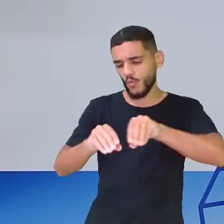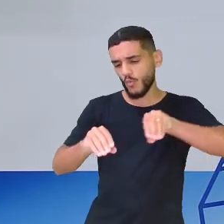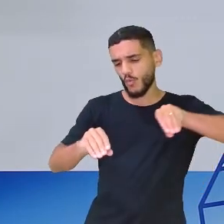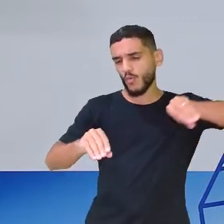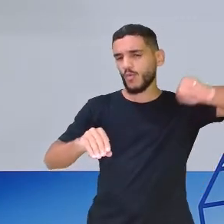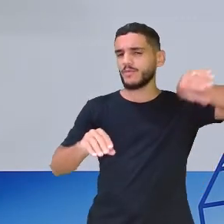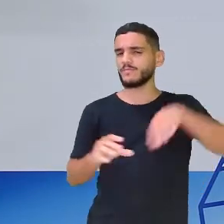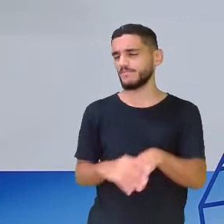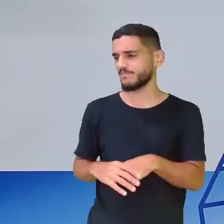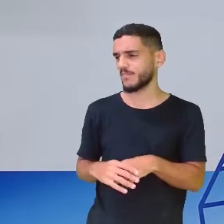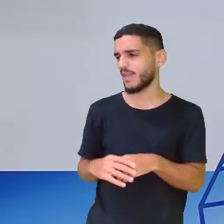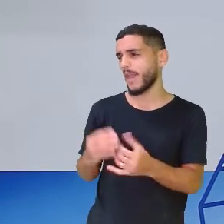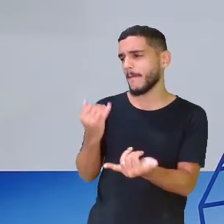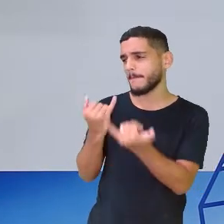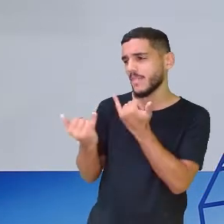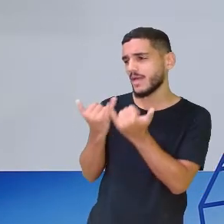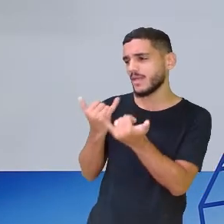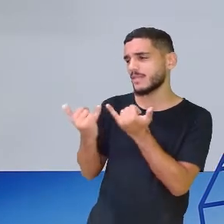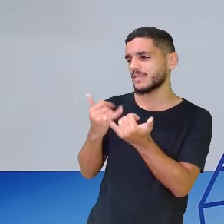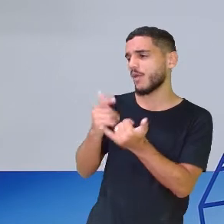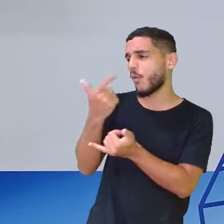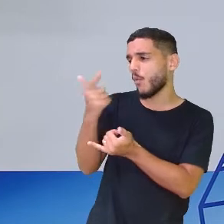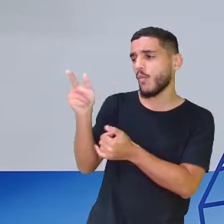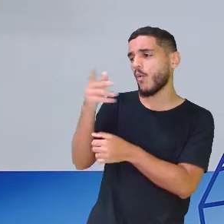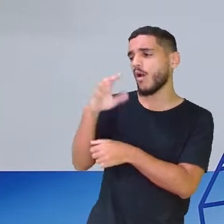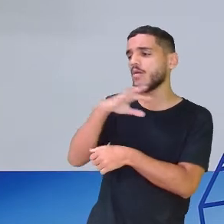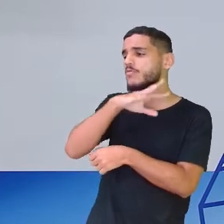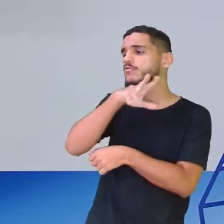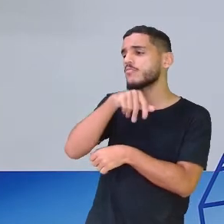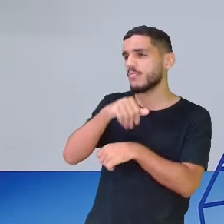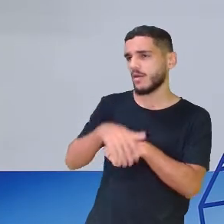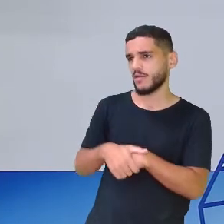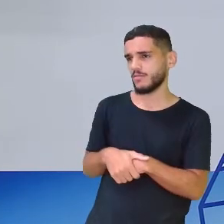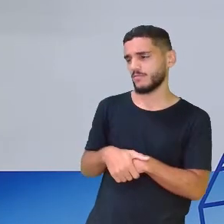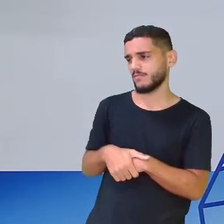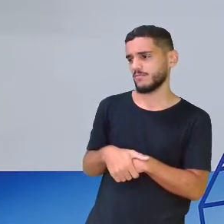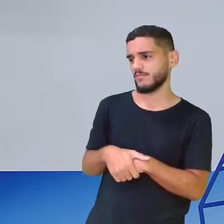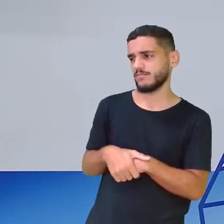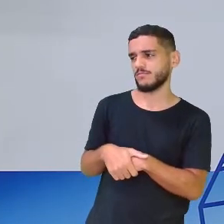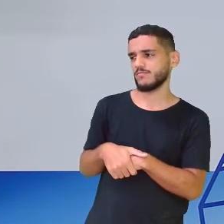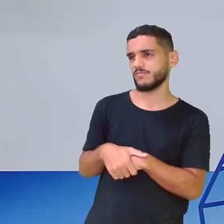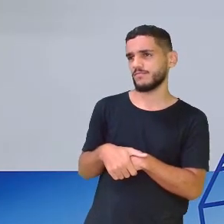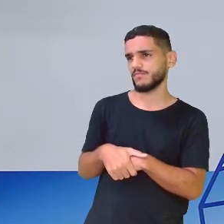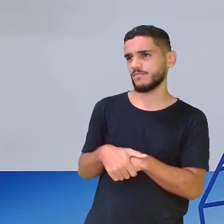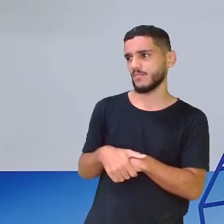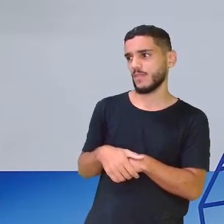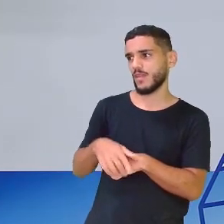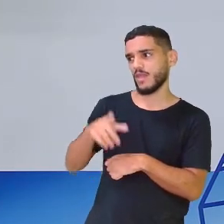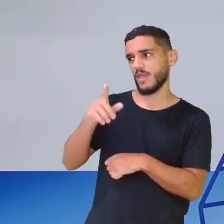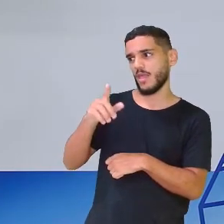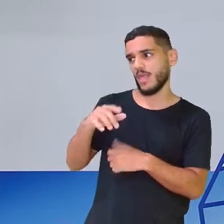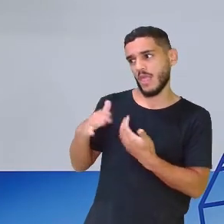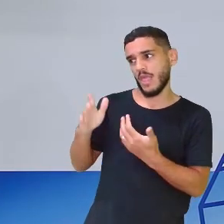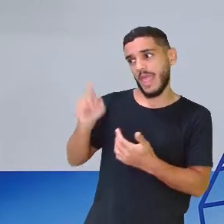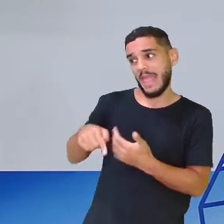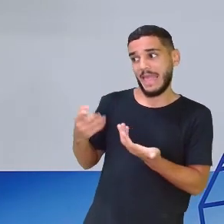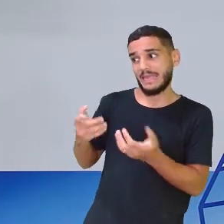lagartixa. Multiplicada por quatro. Deve ser enorme.